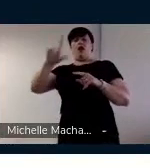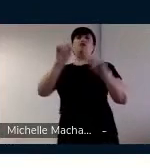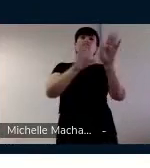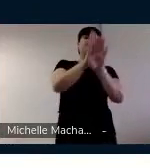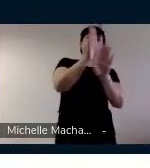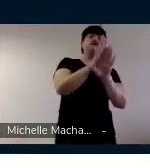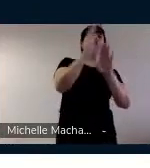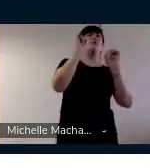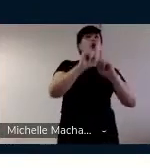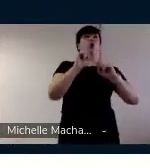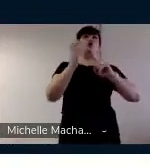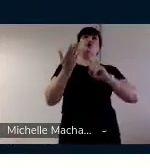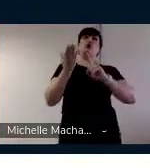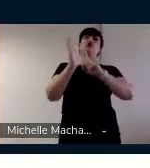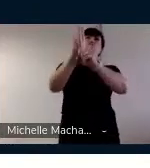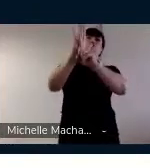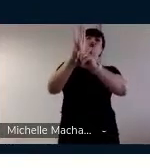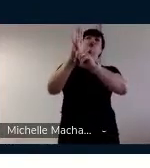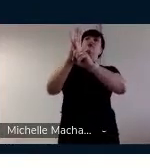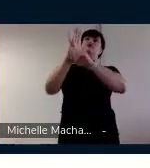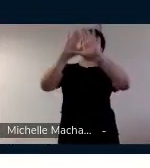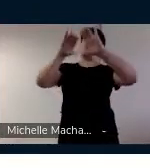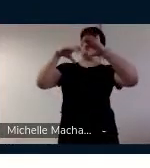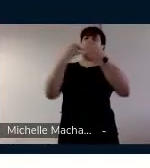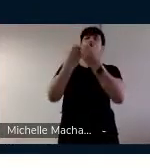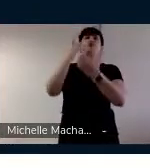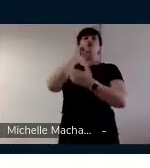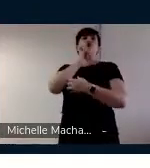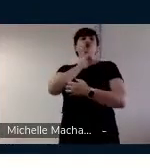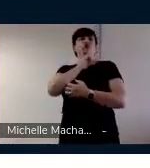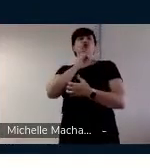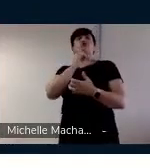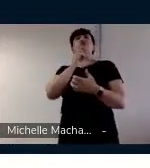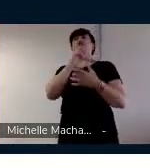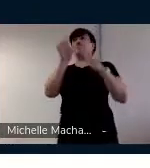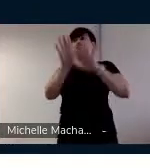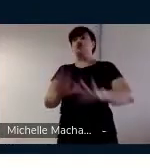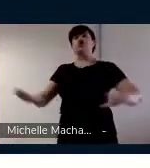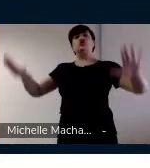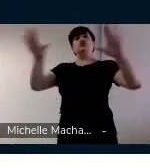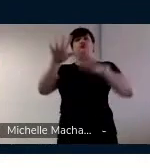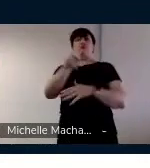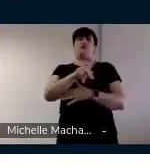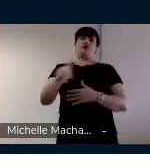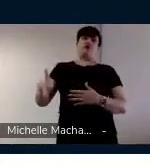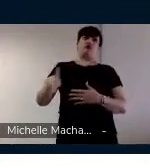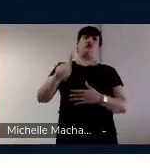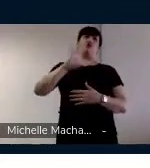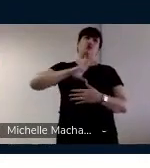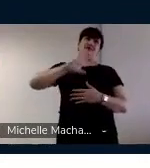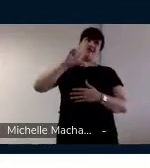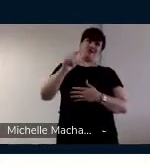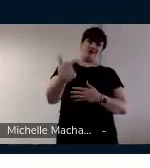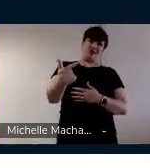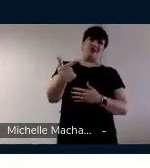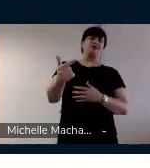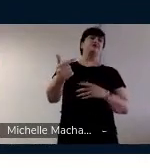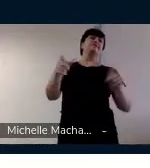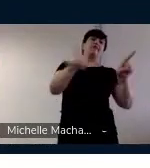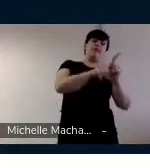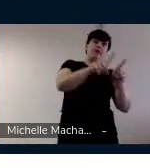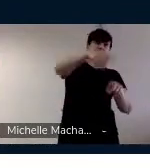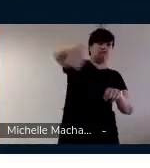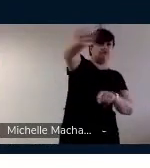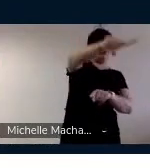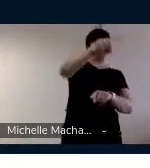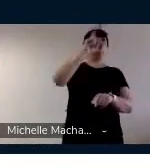contribuição para a comunidade surda. Como um todo. Para os professores de português como signo da língua para surdos. E também para os